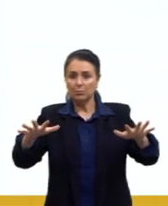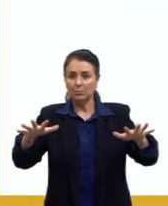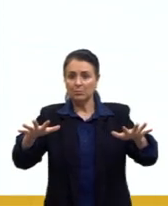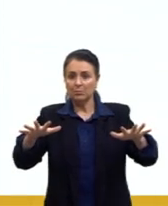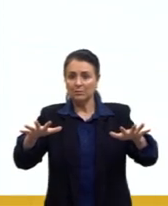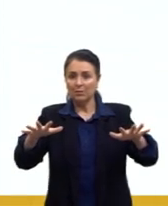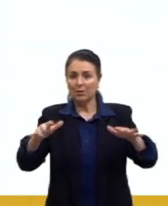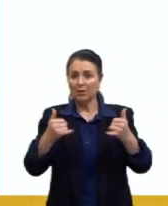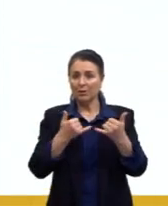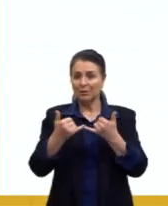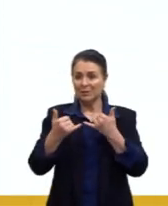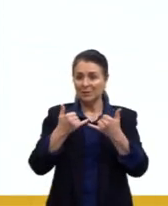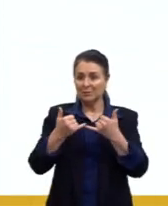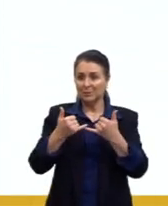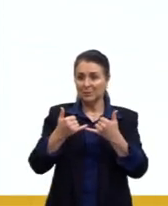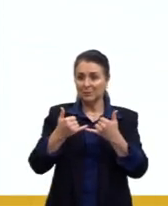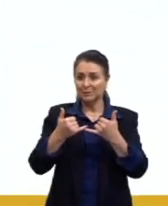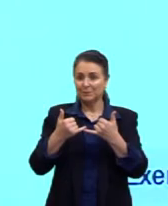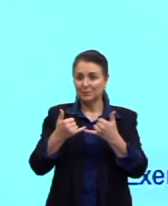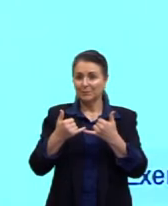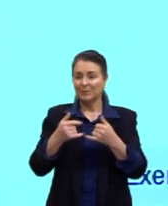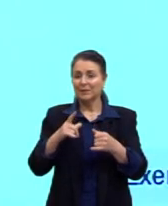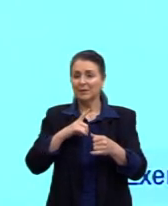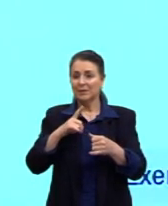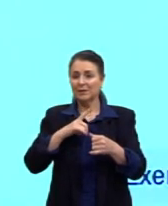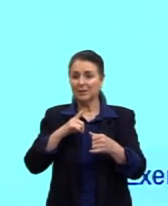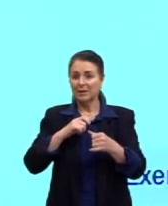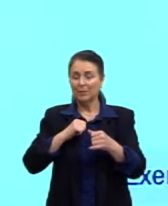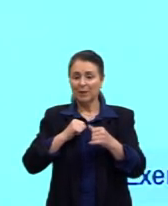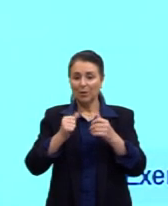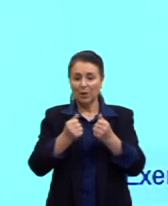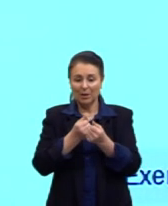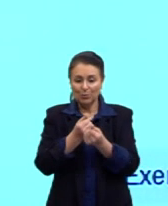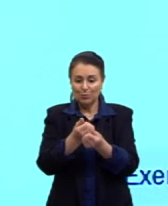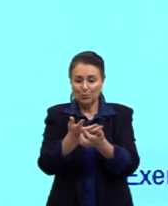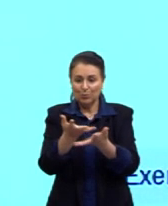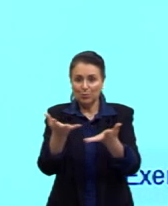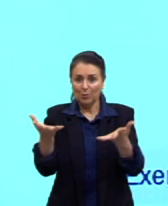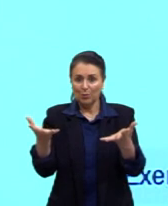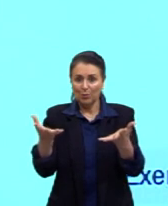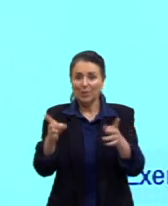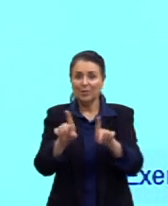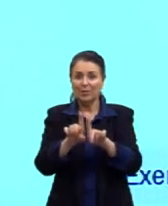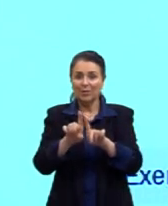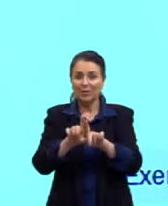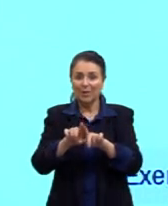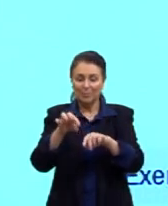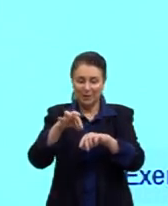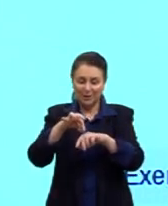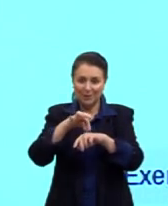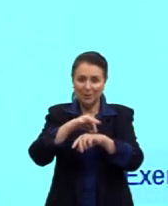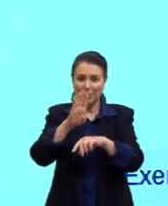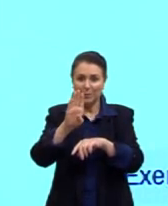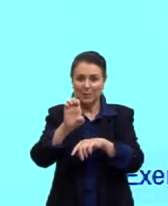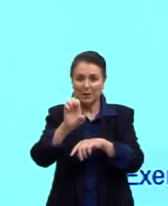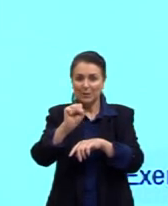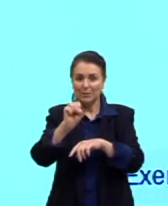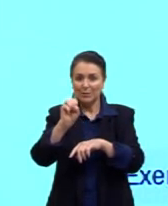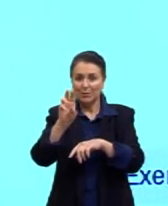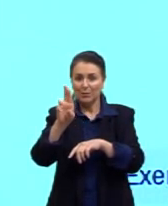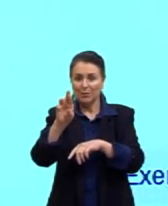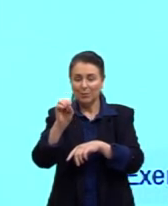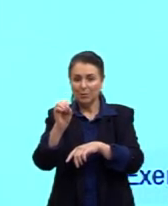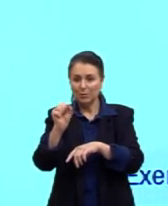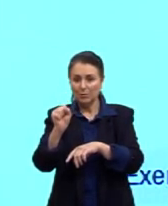Então, aqui um exemplo. Essa espécie também de bisorinhos foram geograficamente isoladas. O que é isso